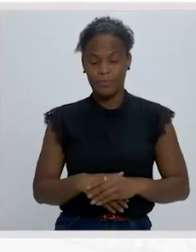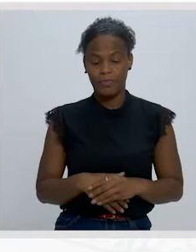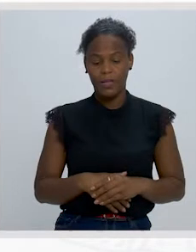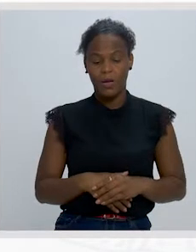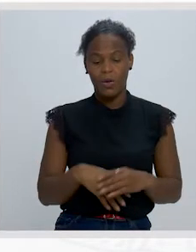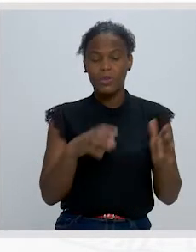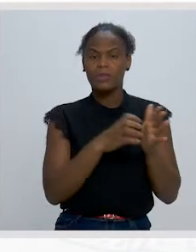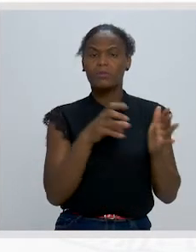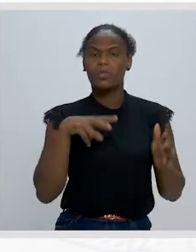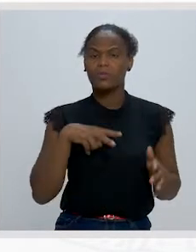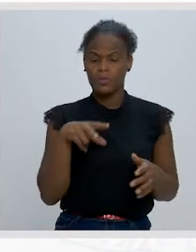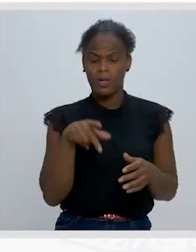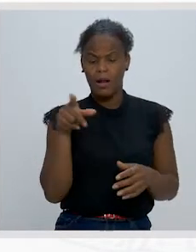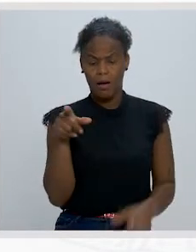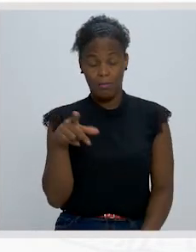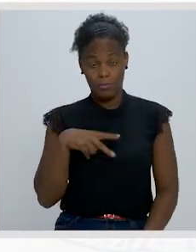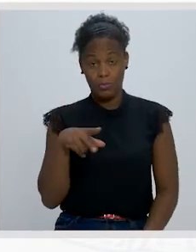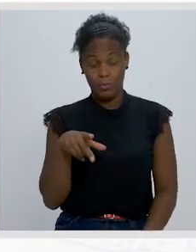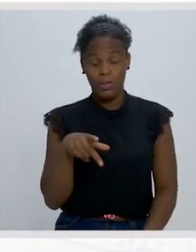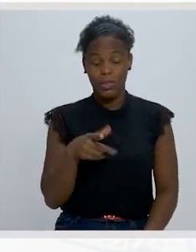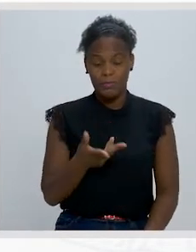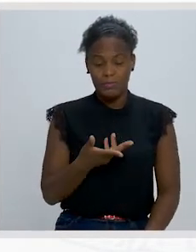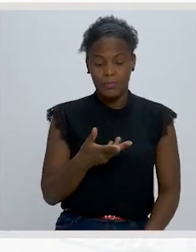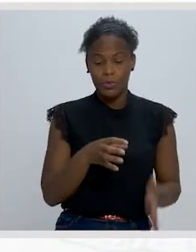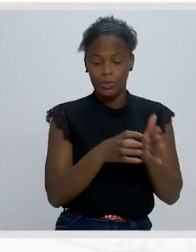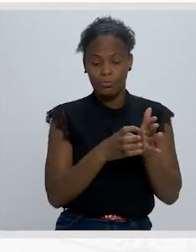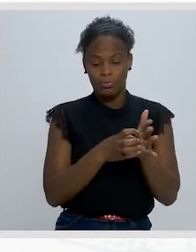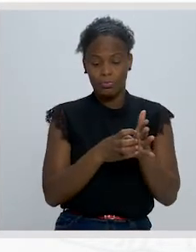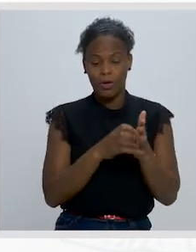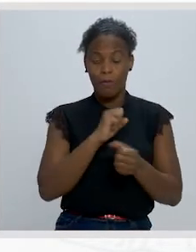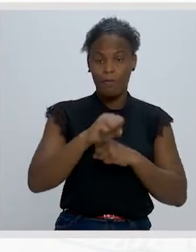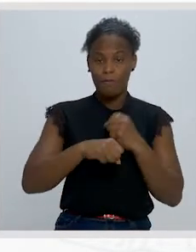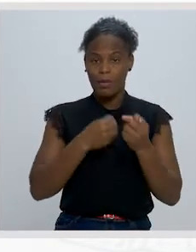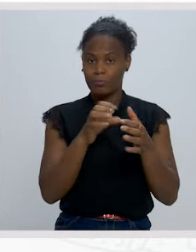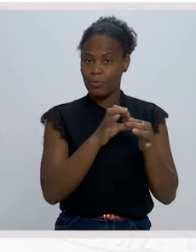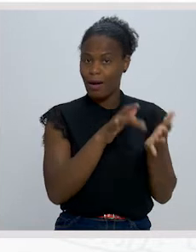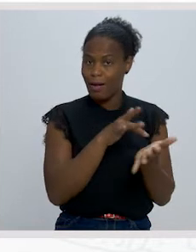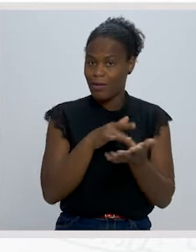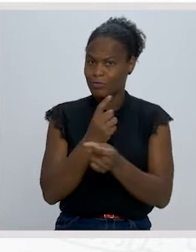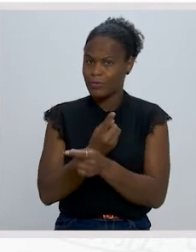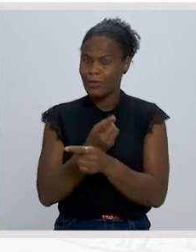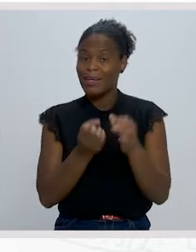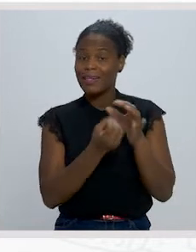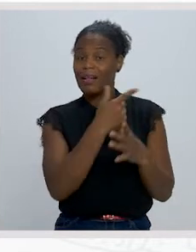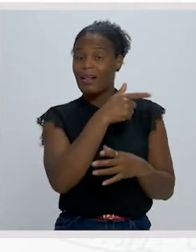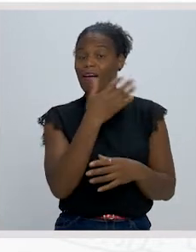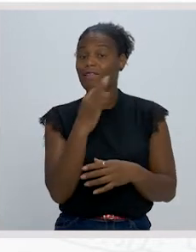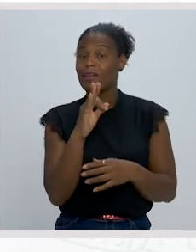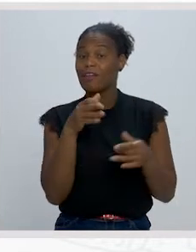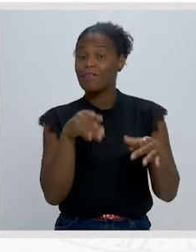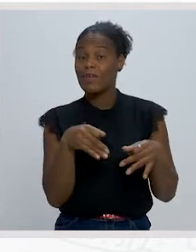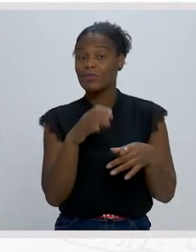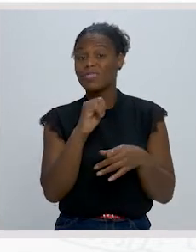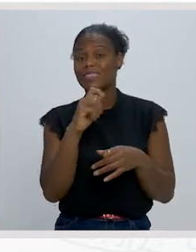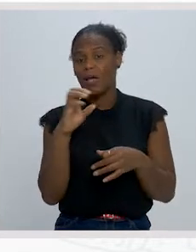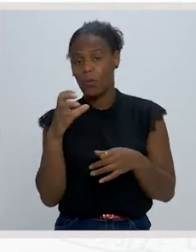simbolismo Portugal, em Portugal, o simbolismo é um movimento literário surgir em França, nos finais do século XIX,